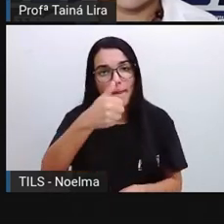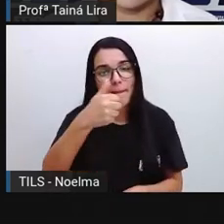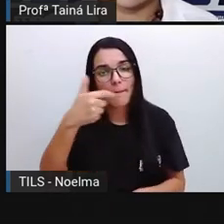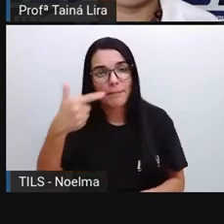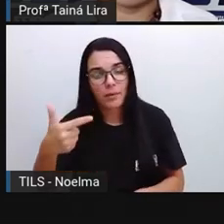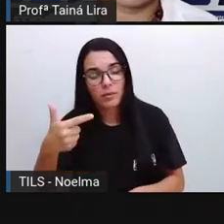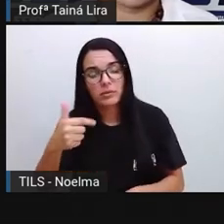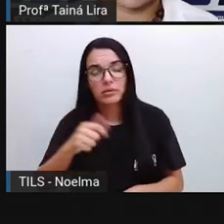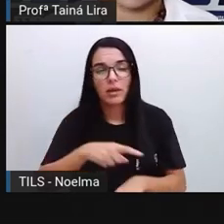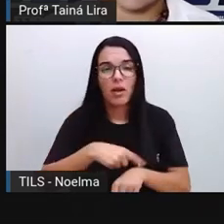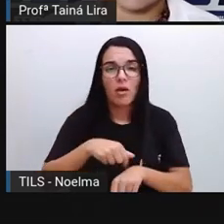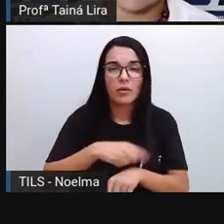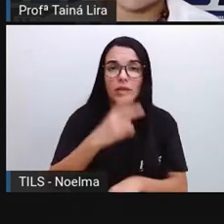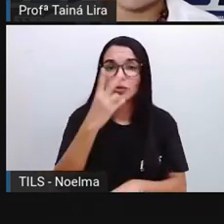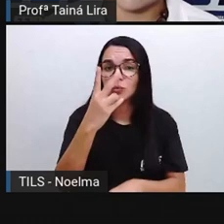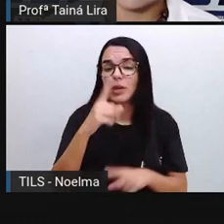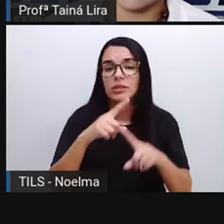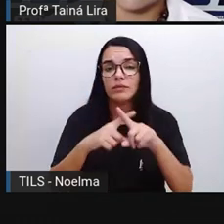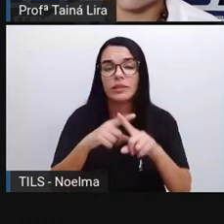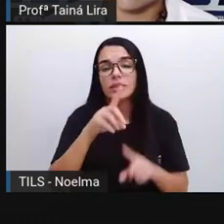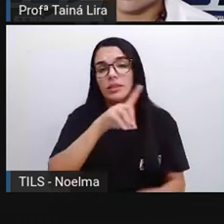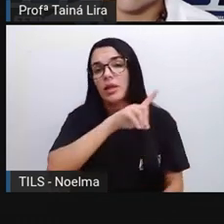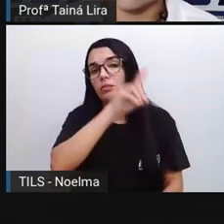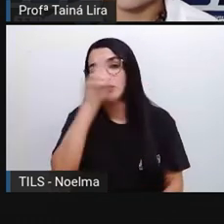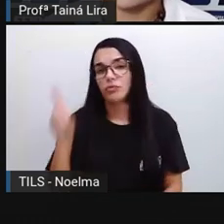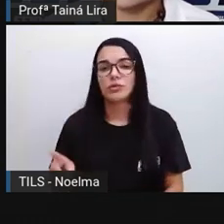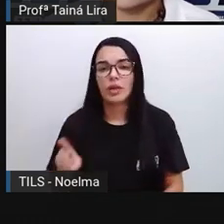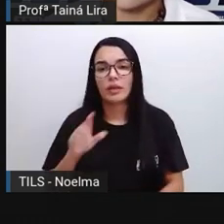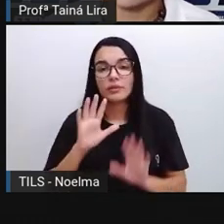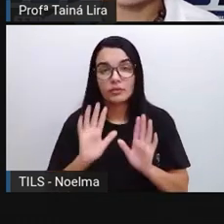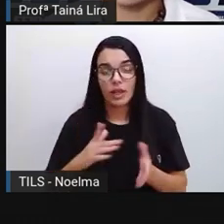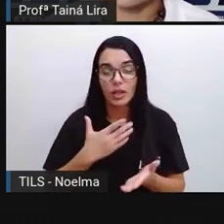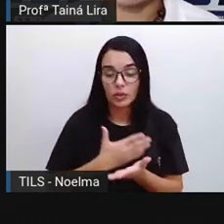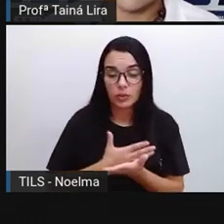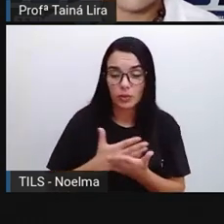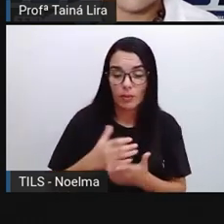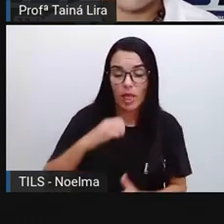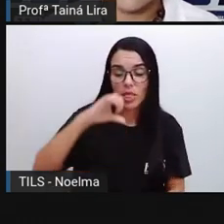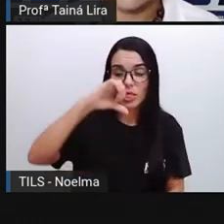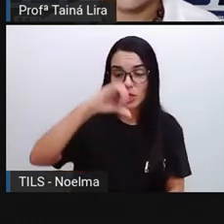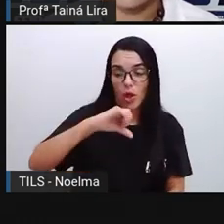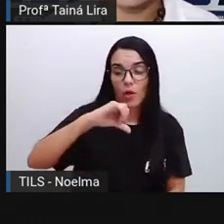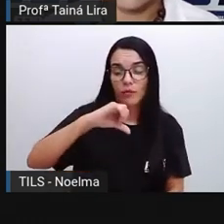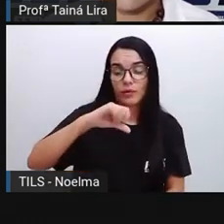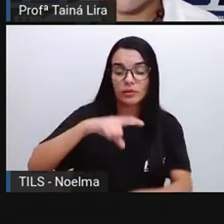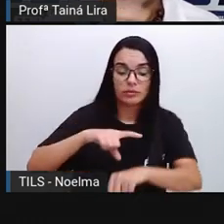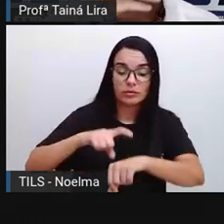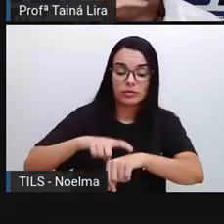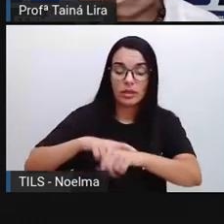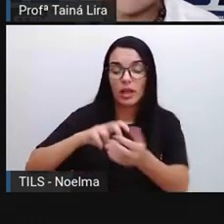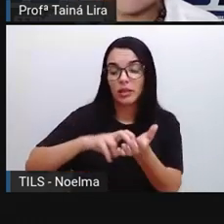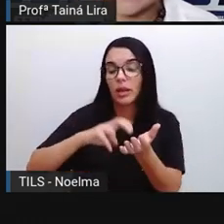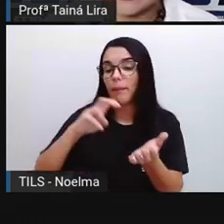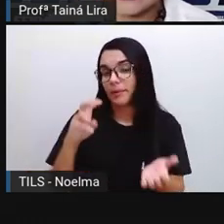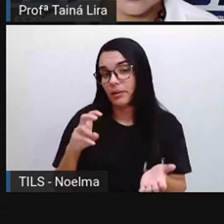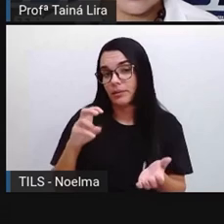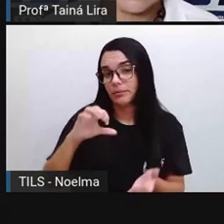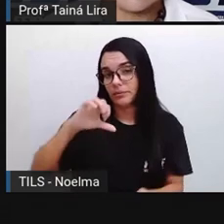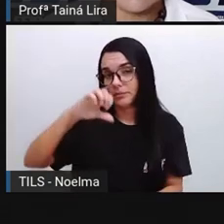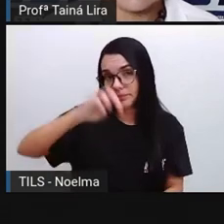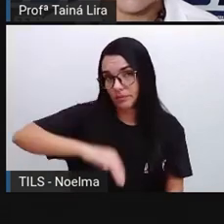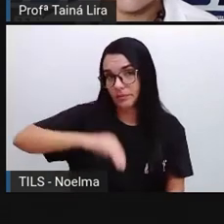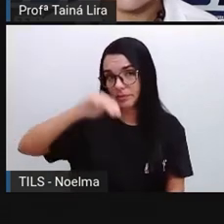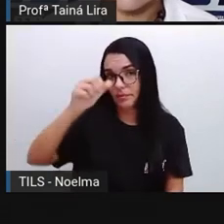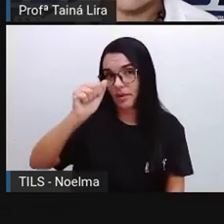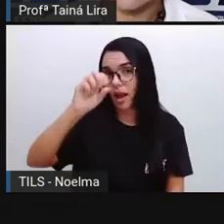Então, ela tomou a primeira doze do xarope às nove AM ou nove da manhã,